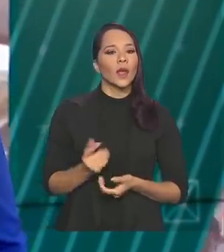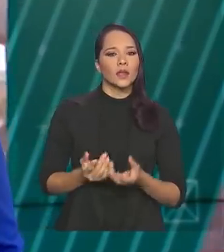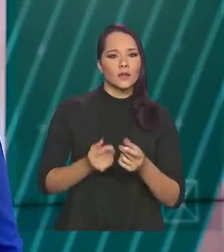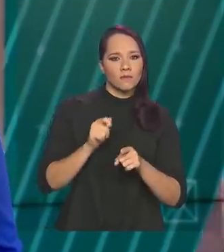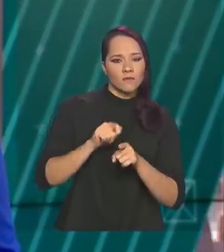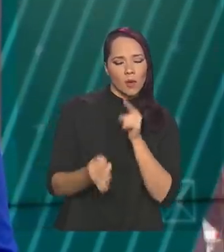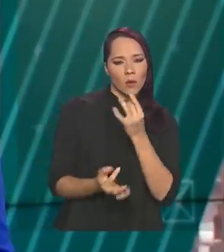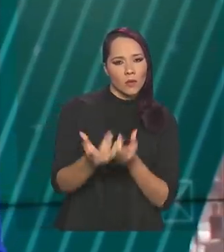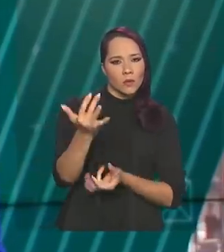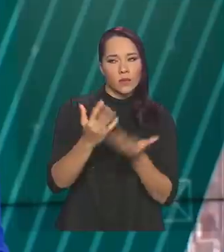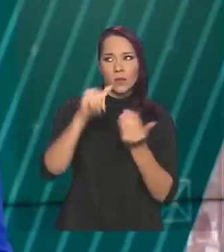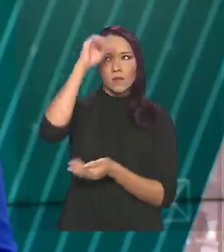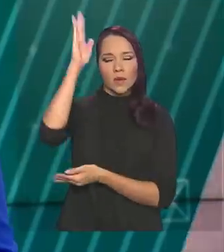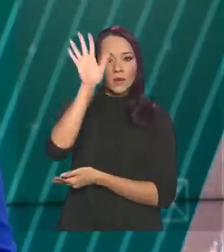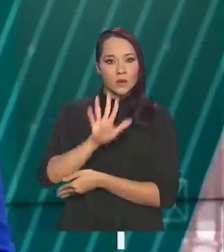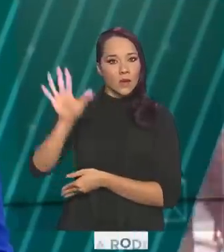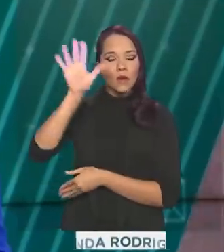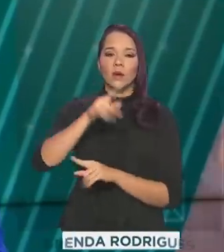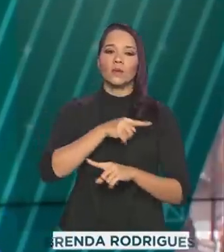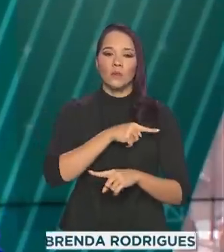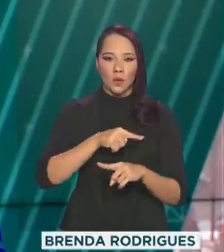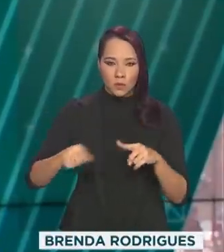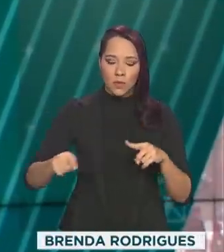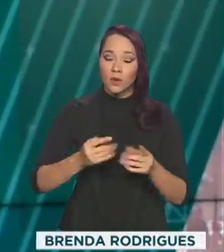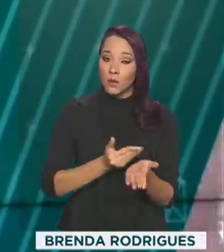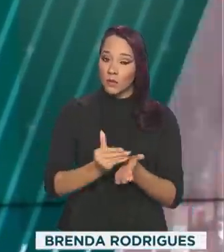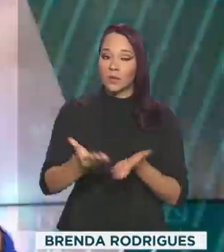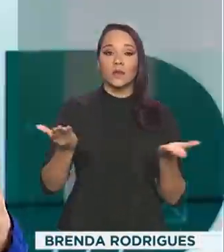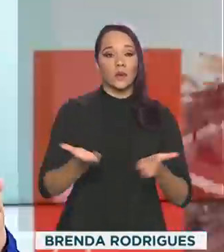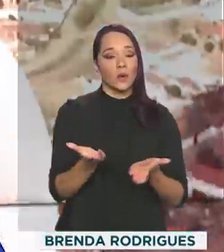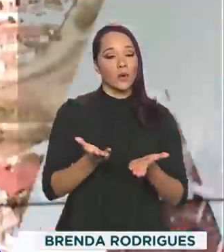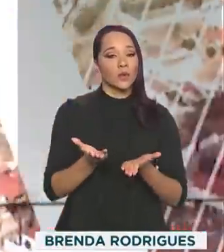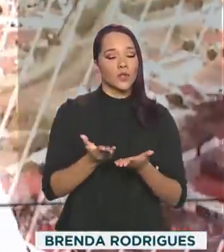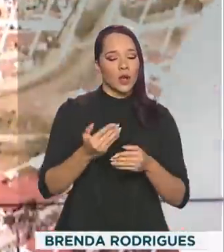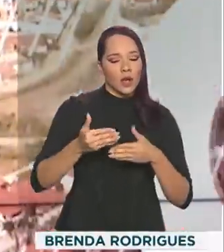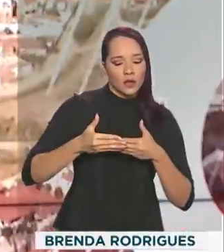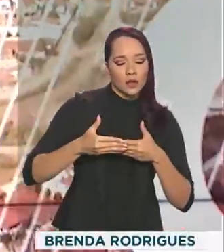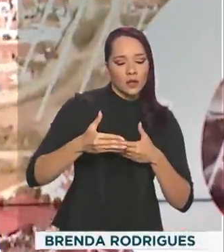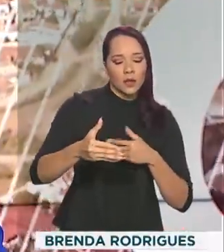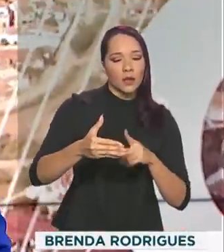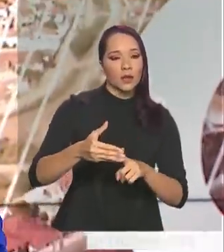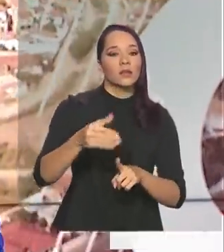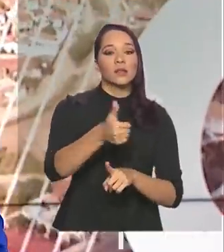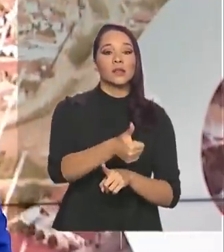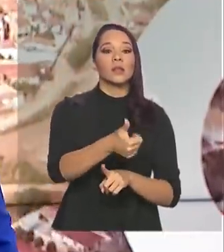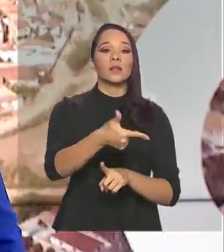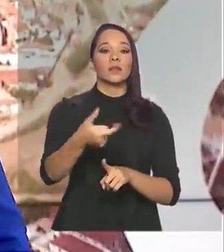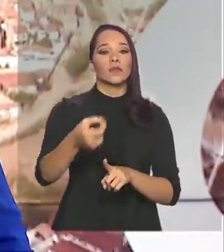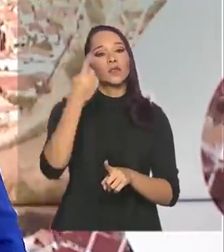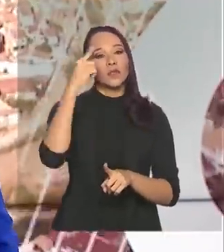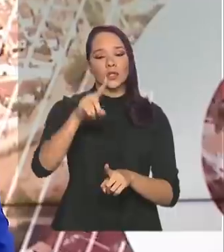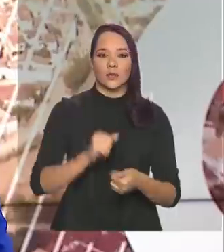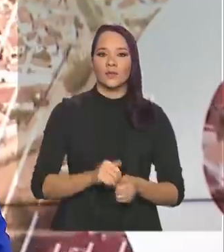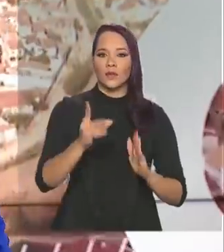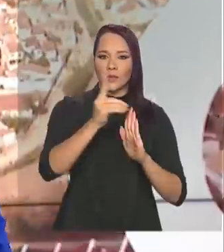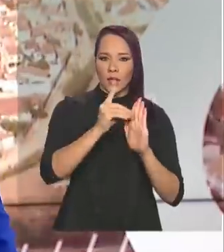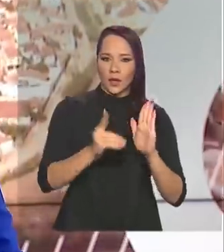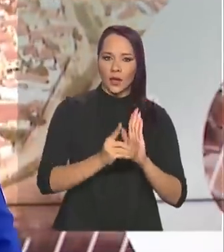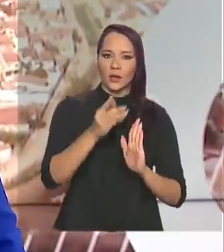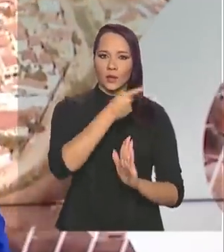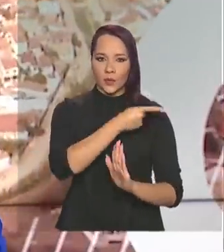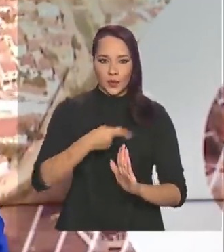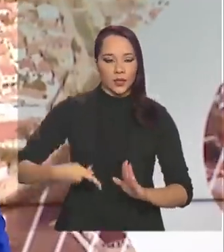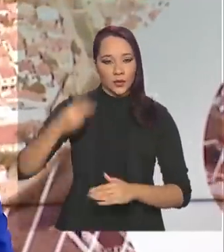queimadas em todo o país estão proibidas a partir de hoje até os próximos 120 dias. O decreto do presidente